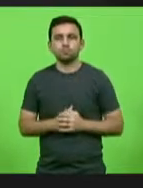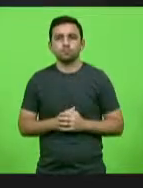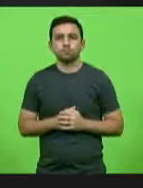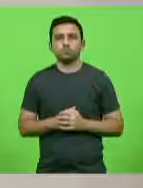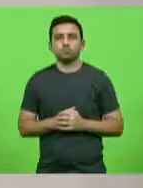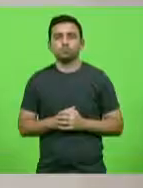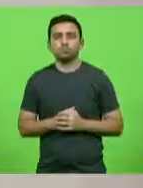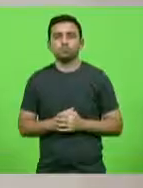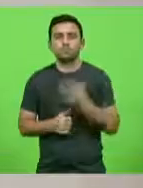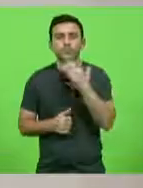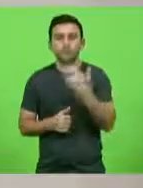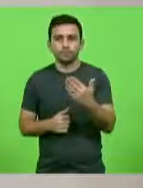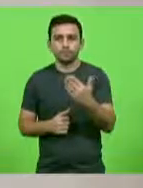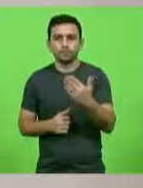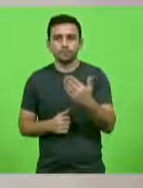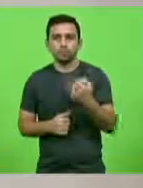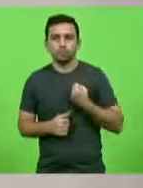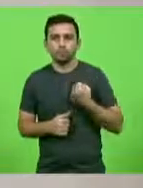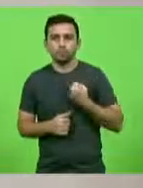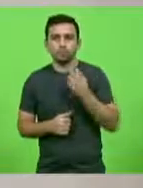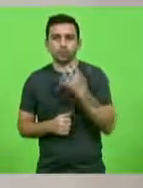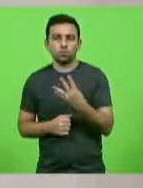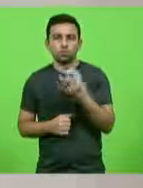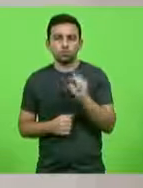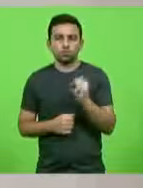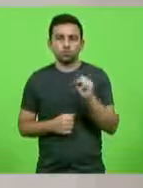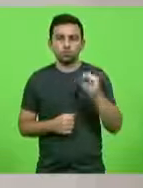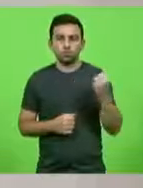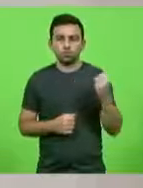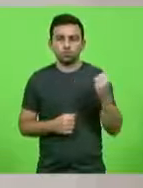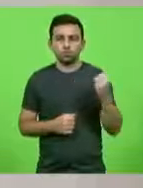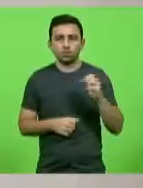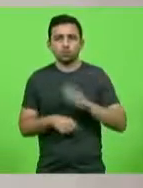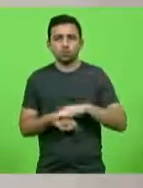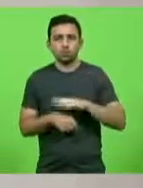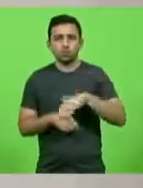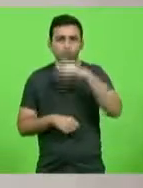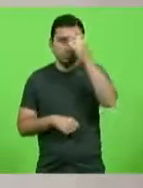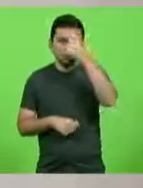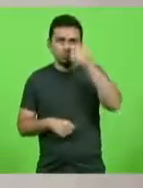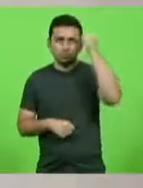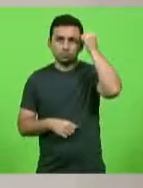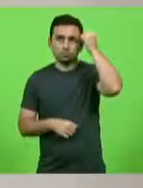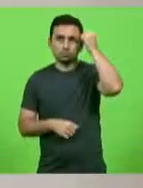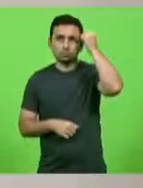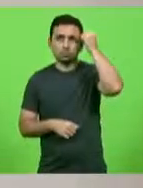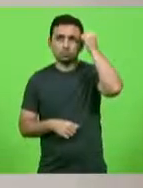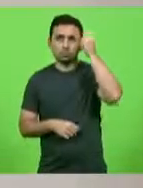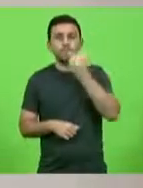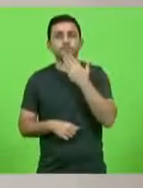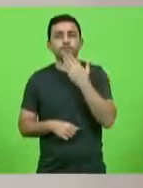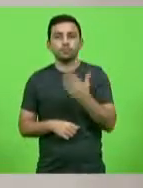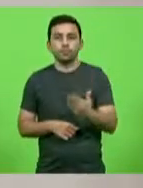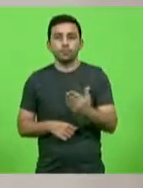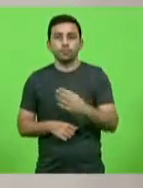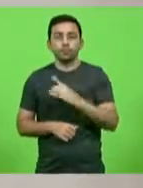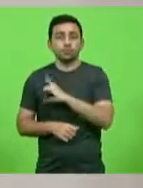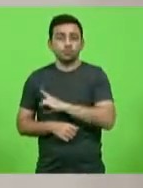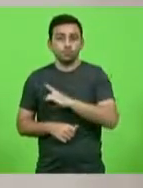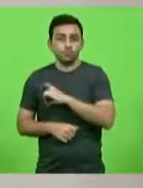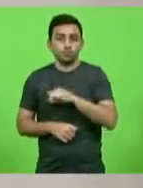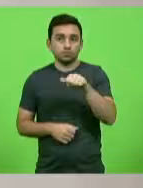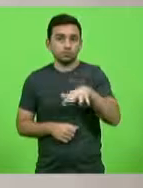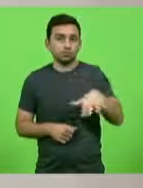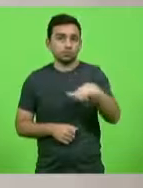Requerimentos. Requerimentos número 488. Deputada Dirce Idresch. Solicitando ao delegado geral da Polícia